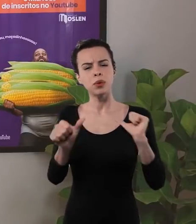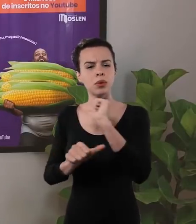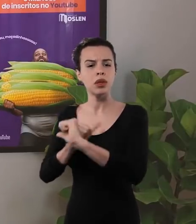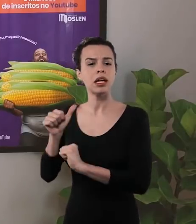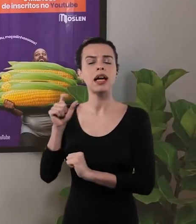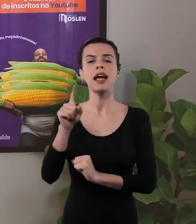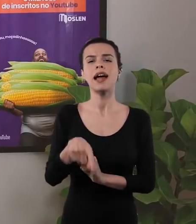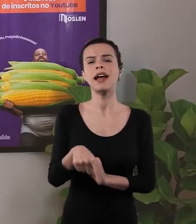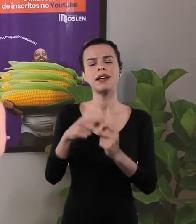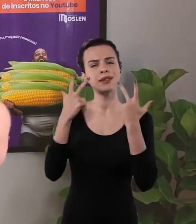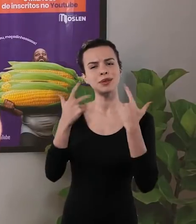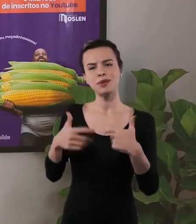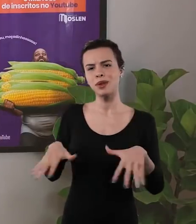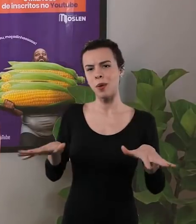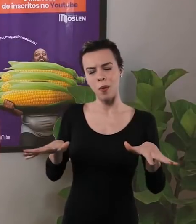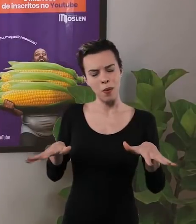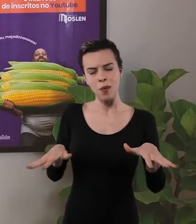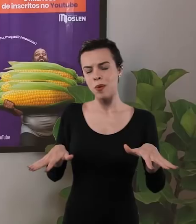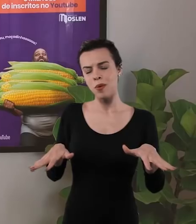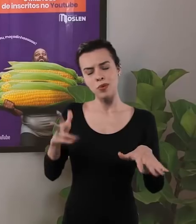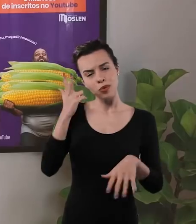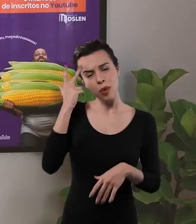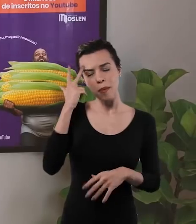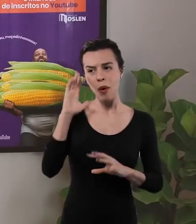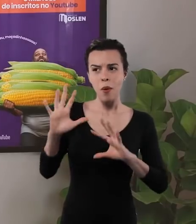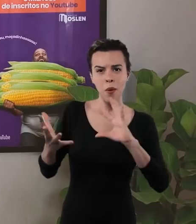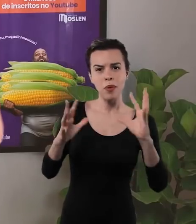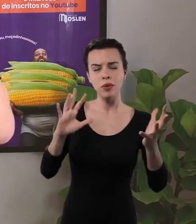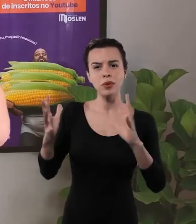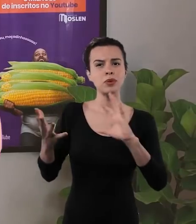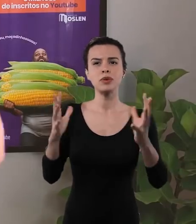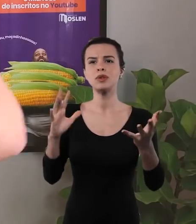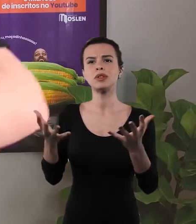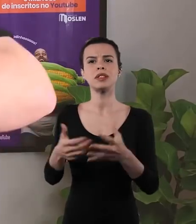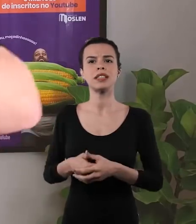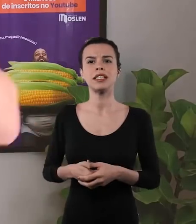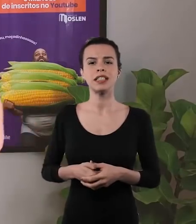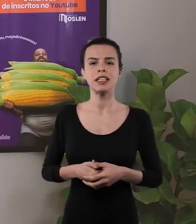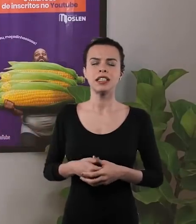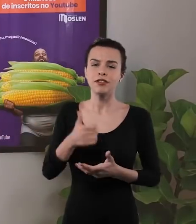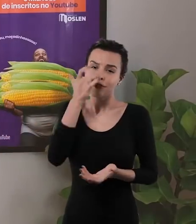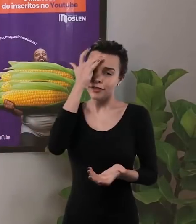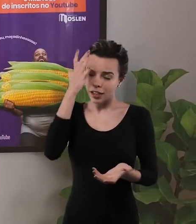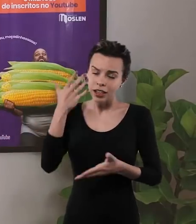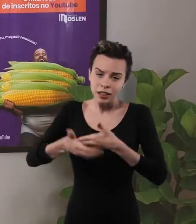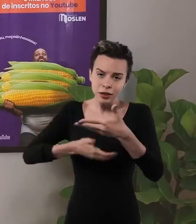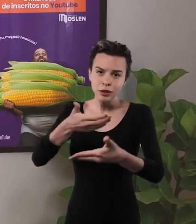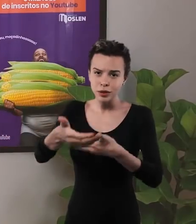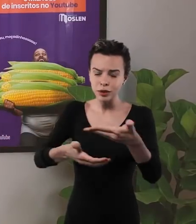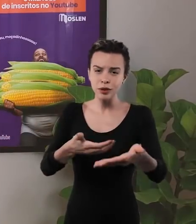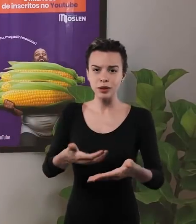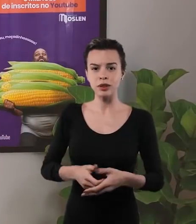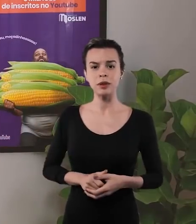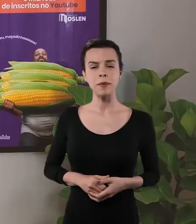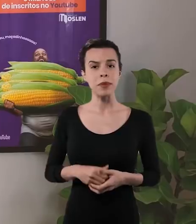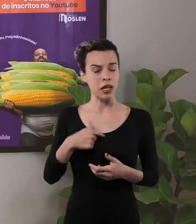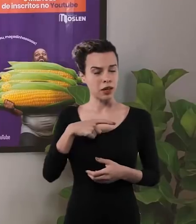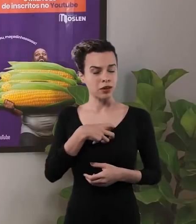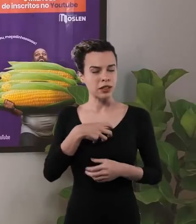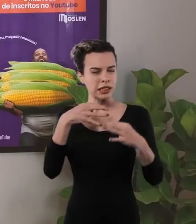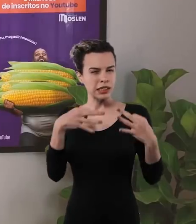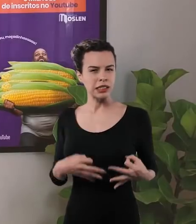processo todo. Quando eu fiz essa transição, é uma transição meio que natural, meio que normal, a coisa foi acontecendo, meio que tive essa